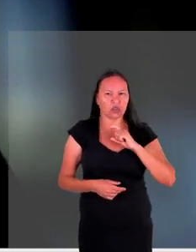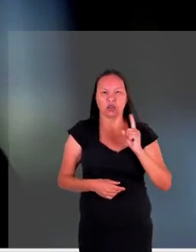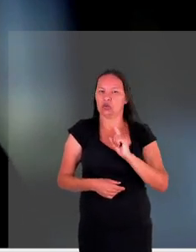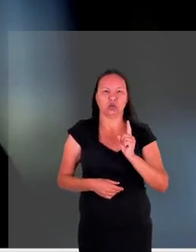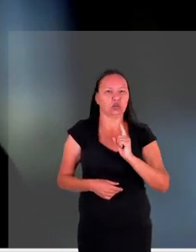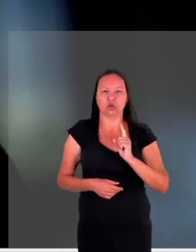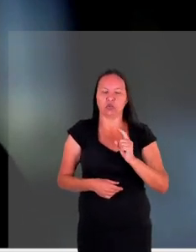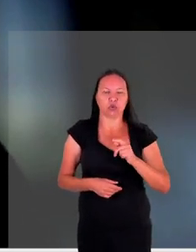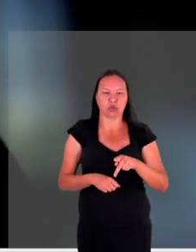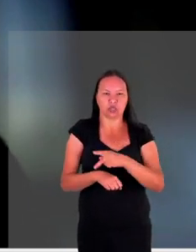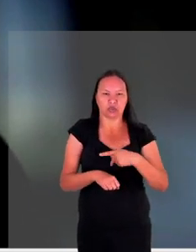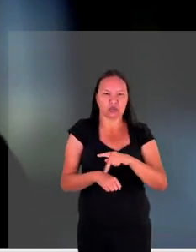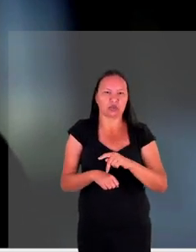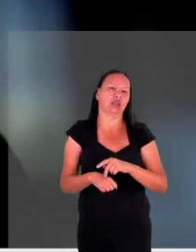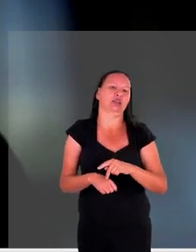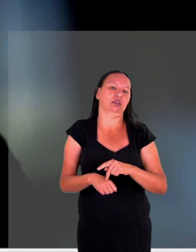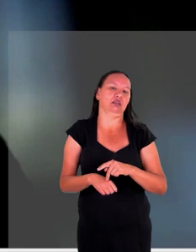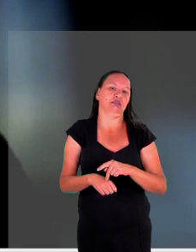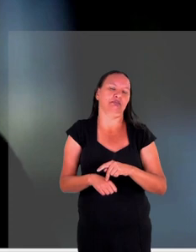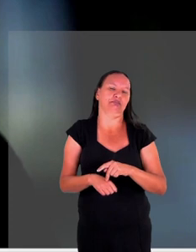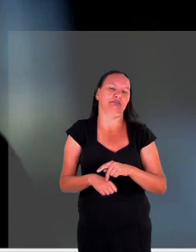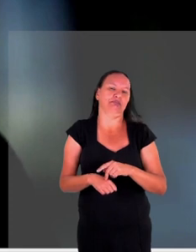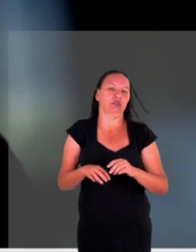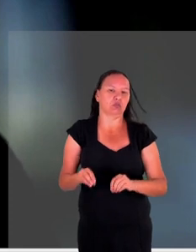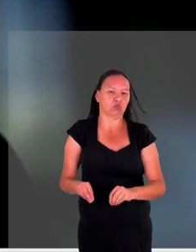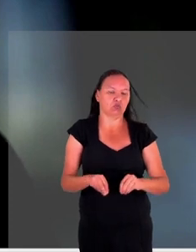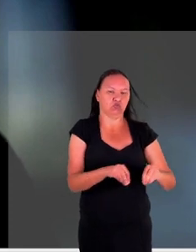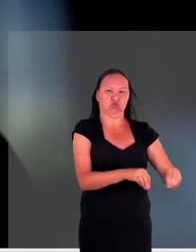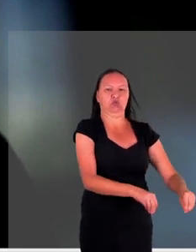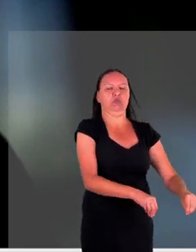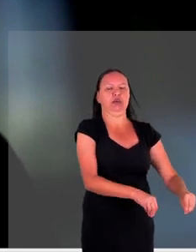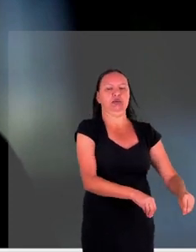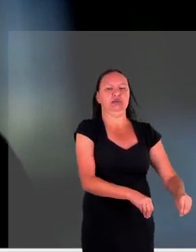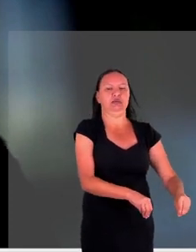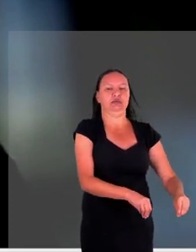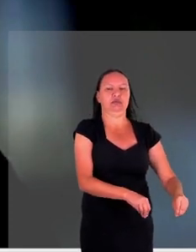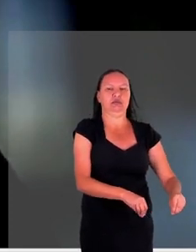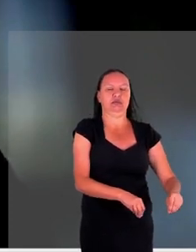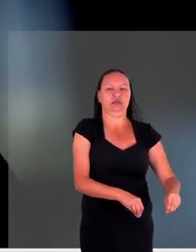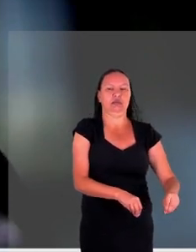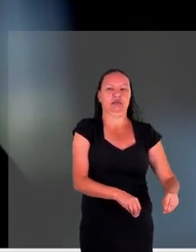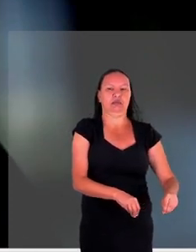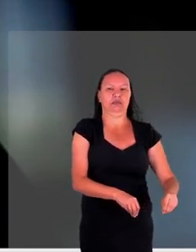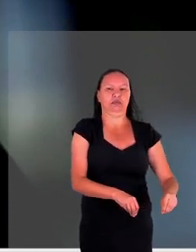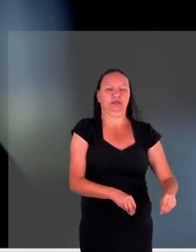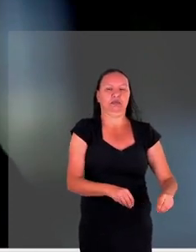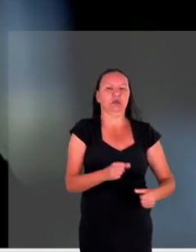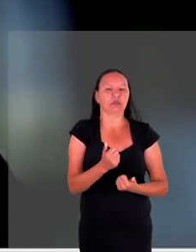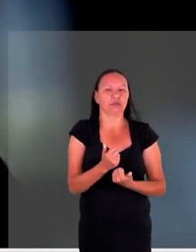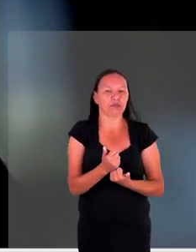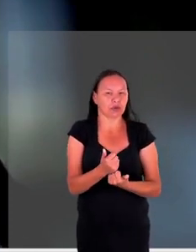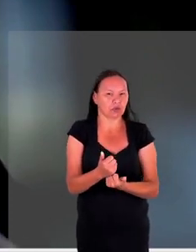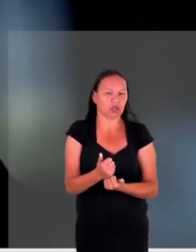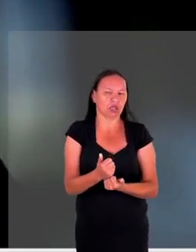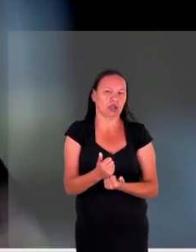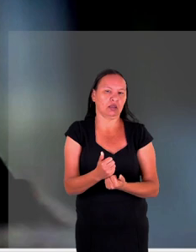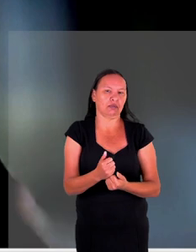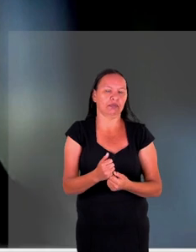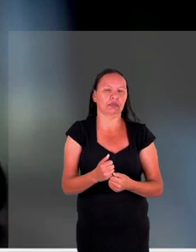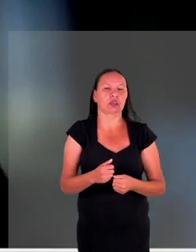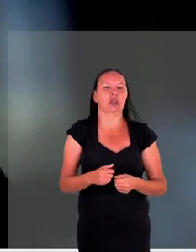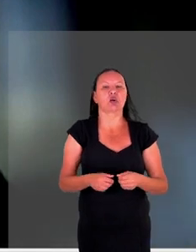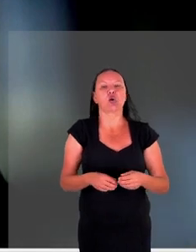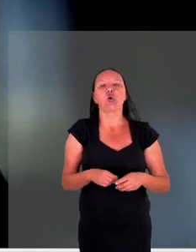adoção de crianças ucranianas são pouquíssimos os casos em que isso existe alguns são relocados para